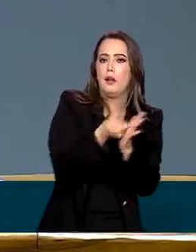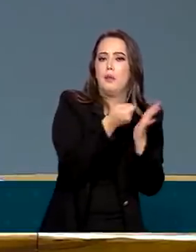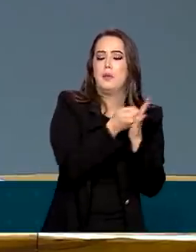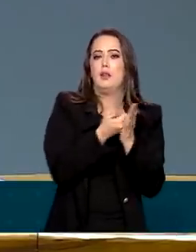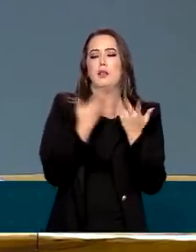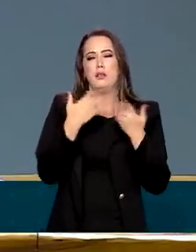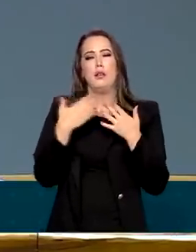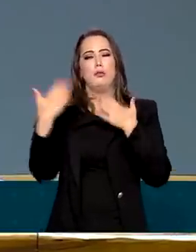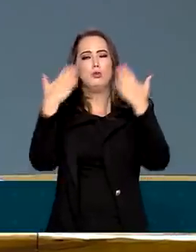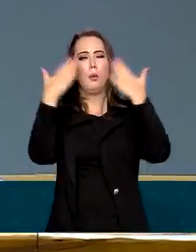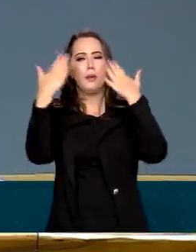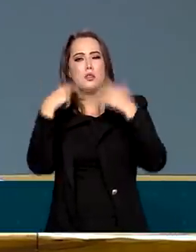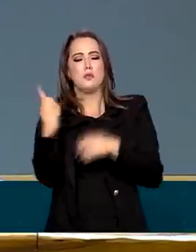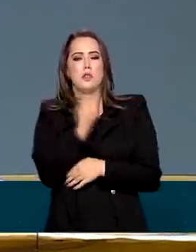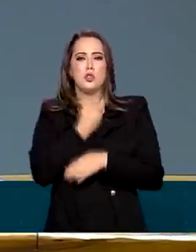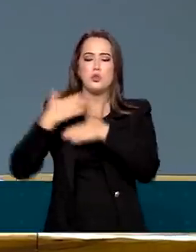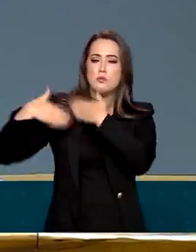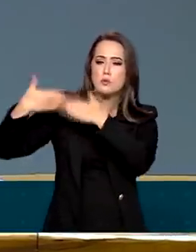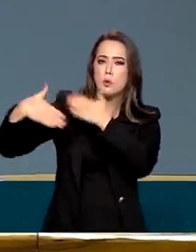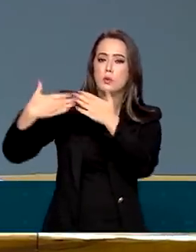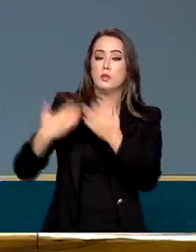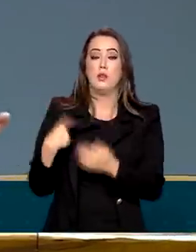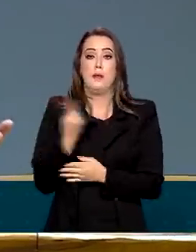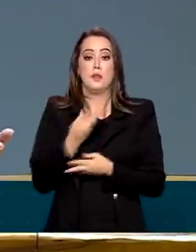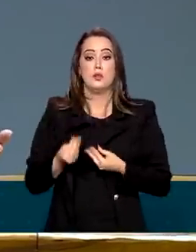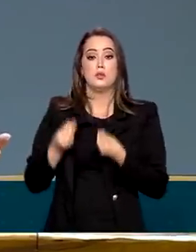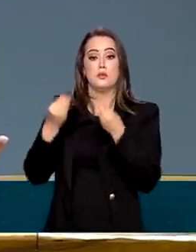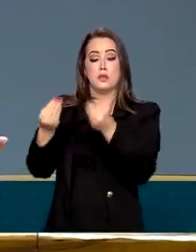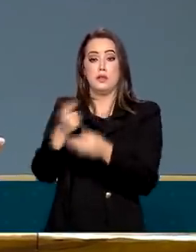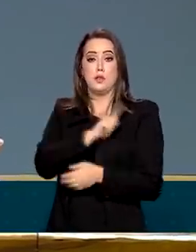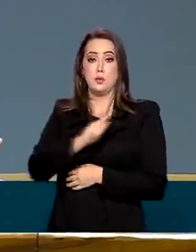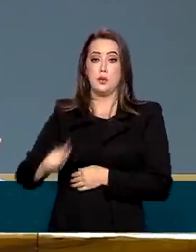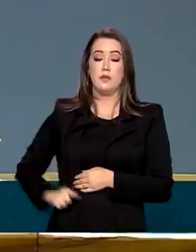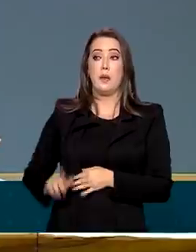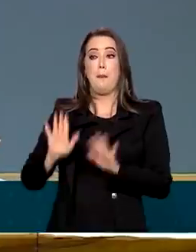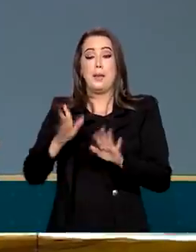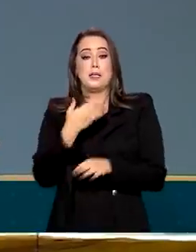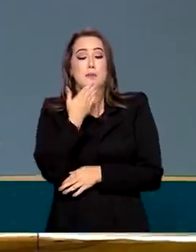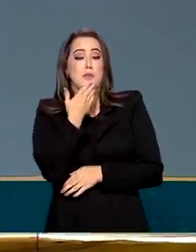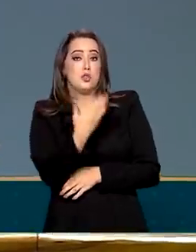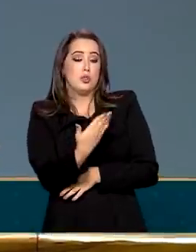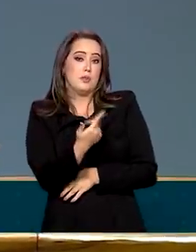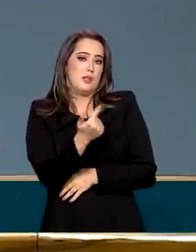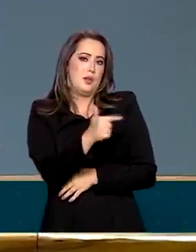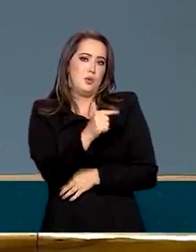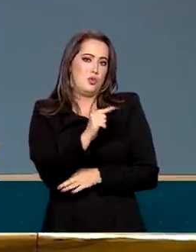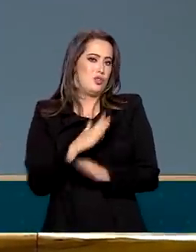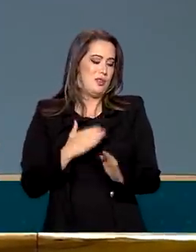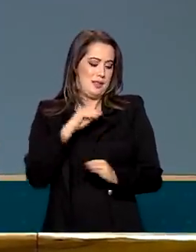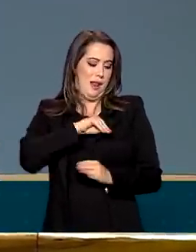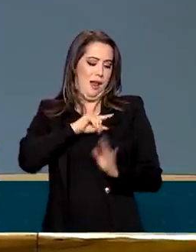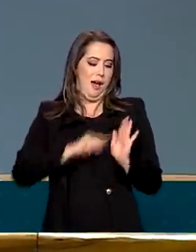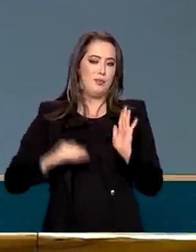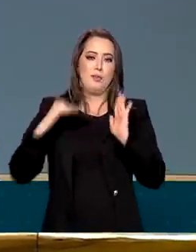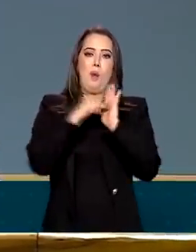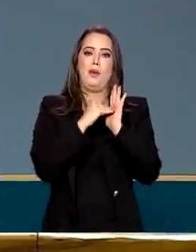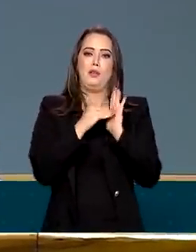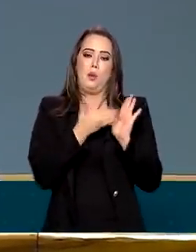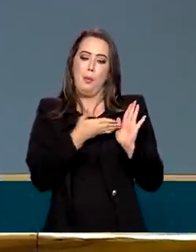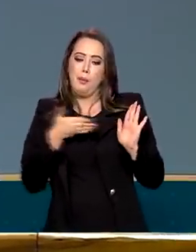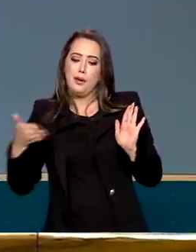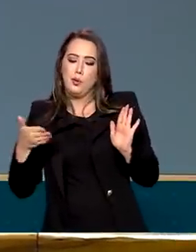usamos ao longo da pandemia. Nós dávamos recursos para os governadores, mas pedimos que não houvesse aumento de salários durante a pandemia.